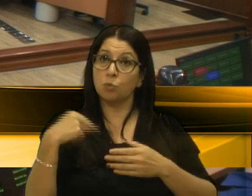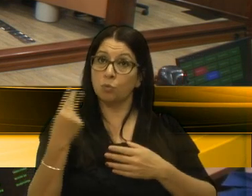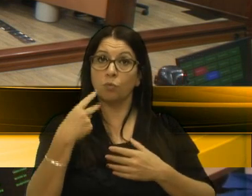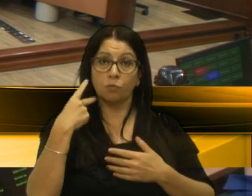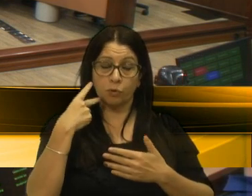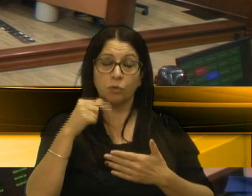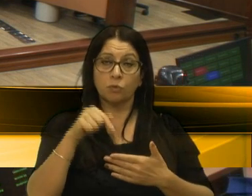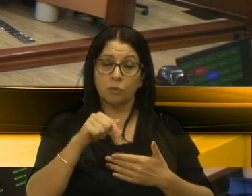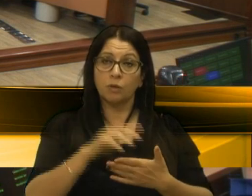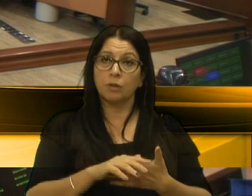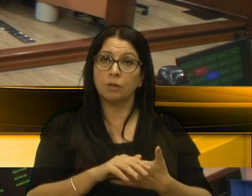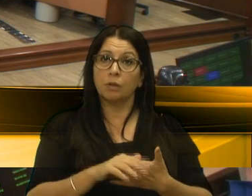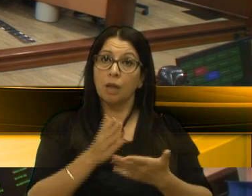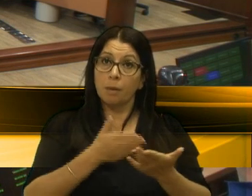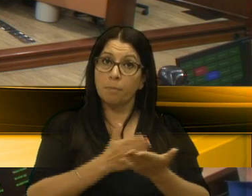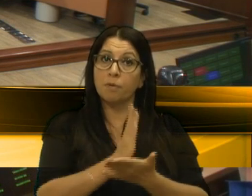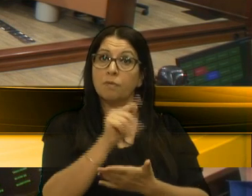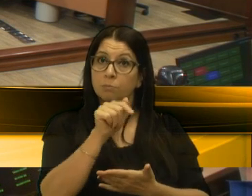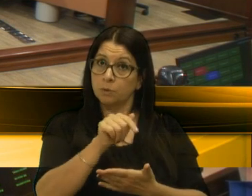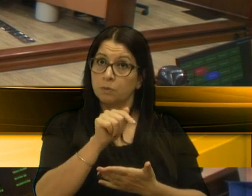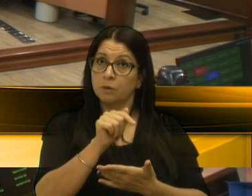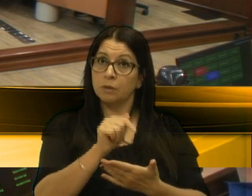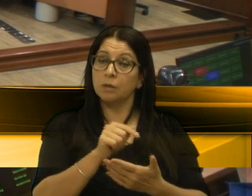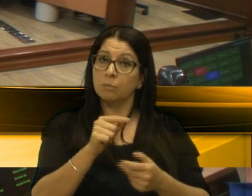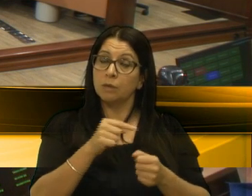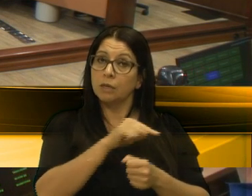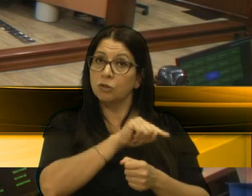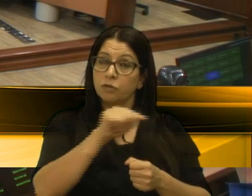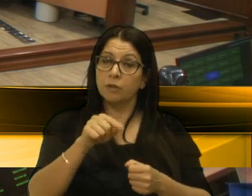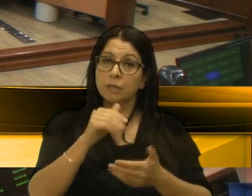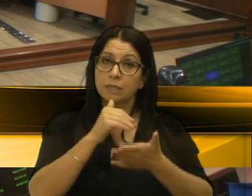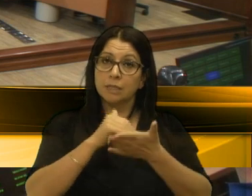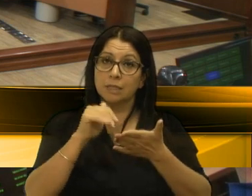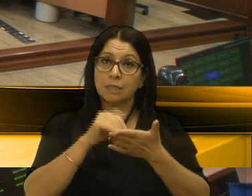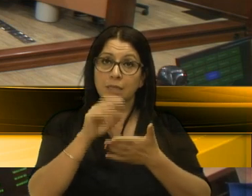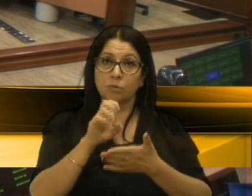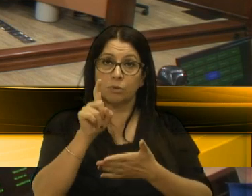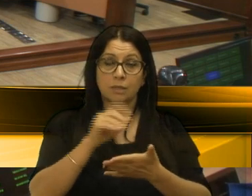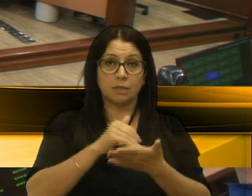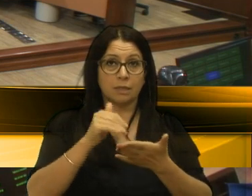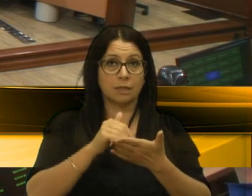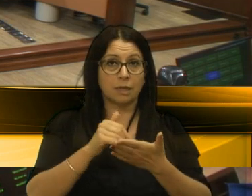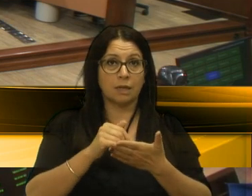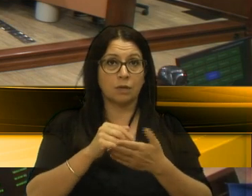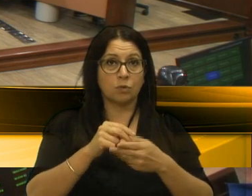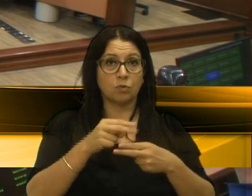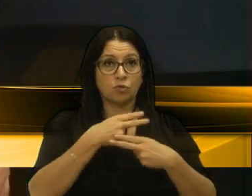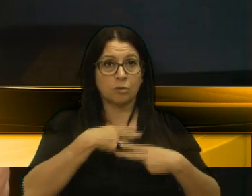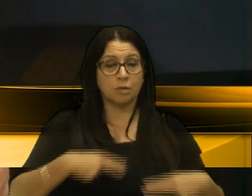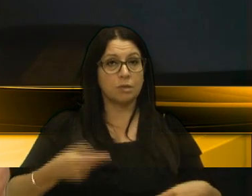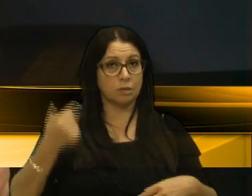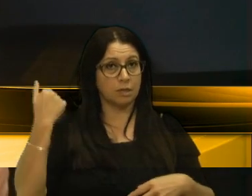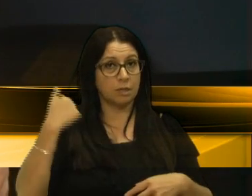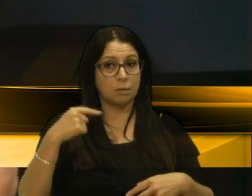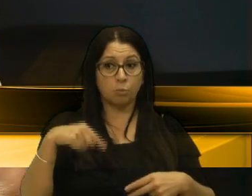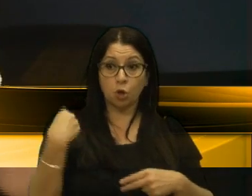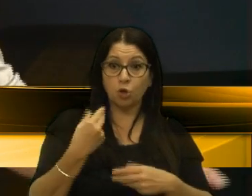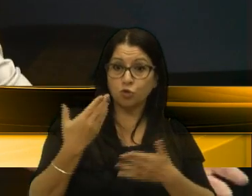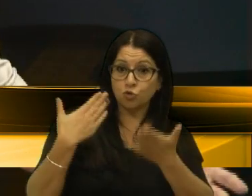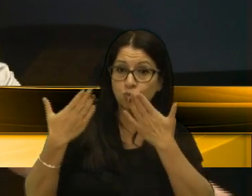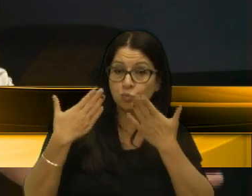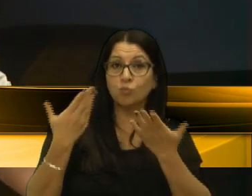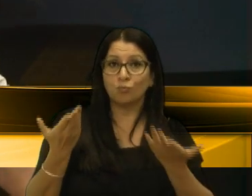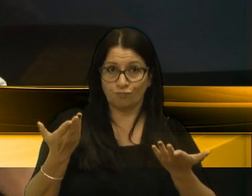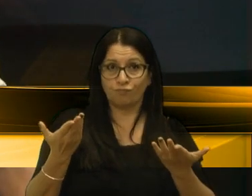aprovamos aqui para que vesse o secretário, o-secretário de trânsito aqui, porque nós tínhamos dúvidas, então,